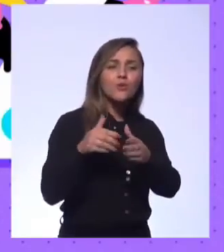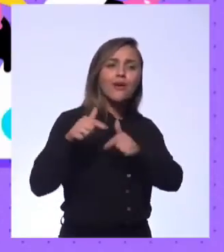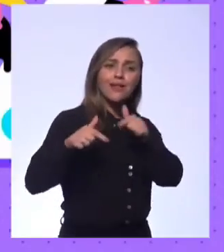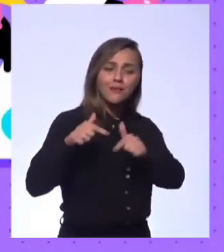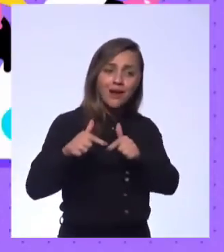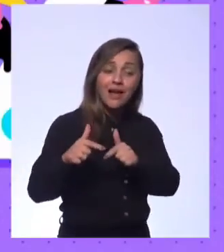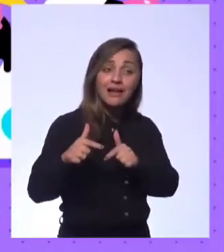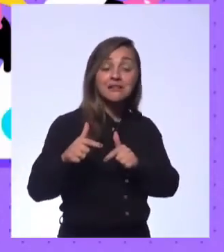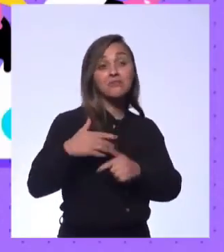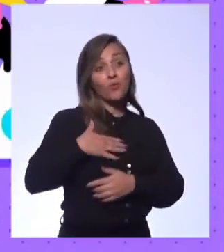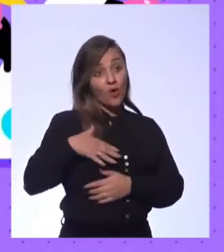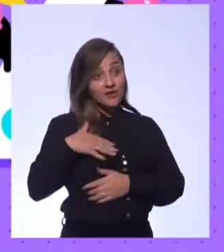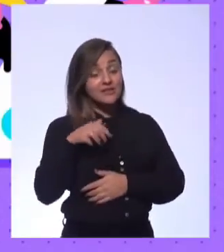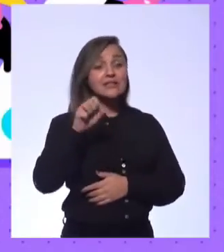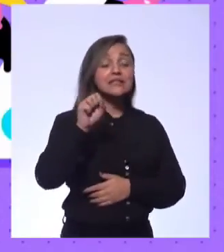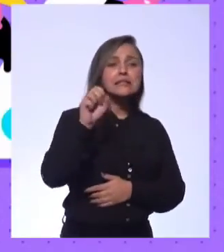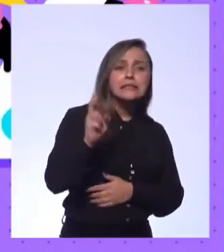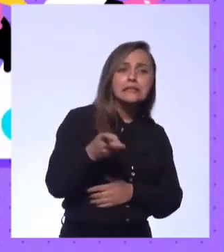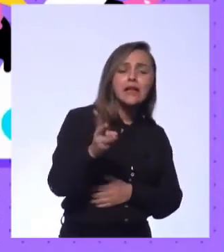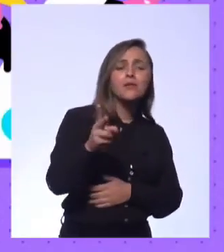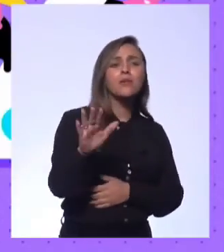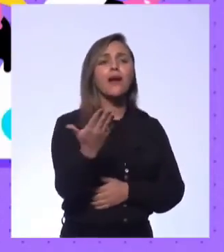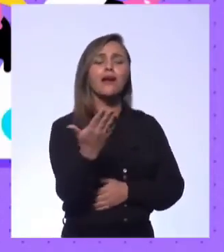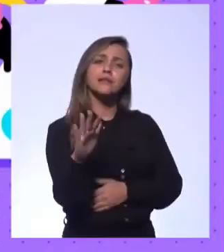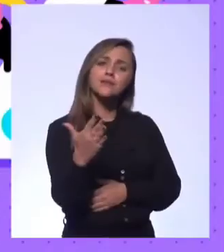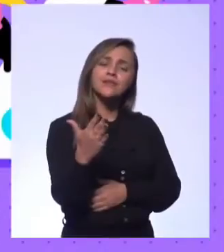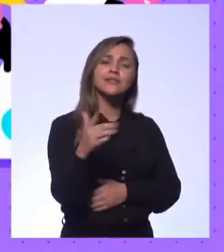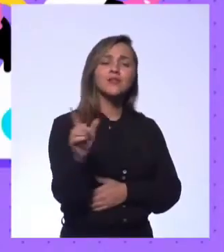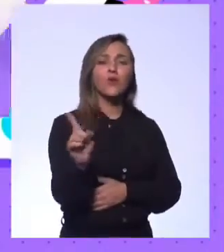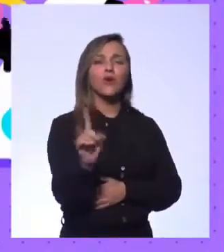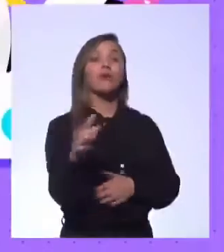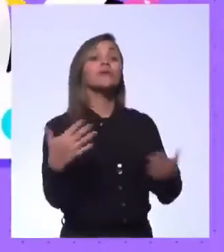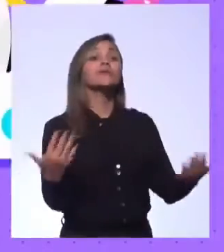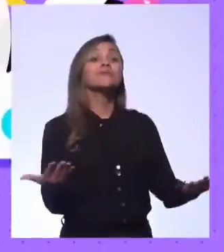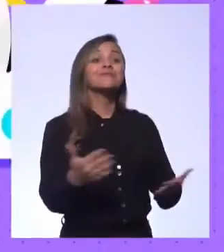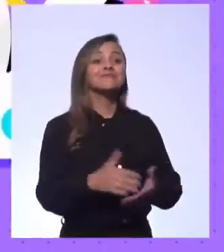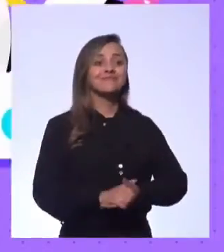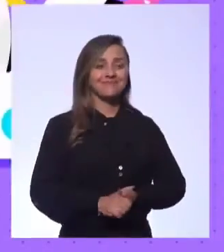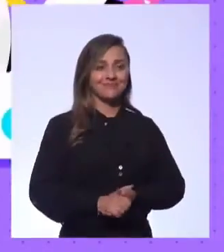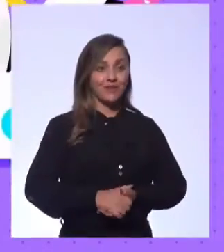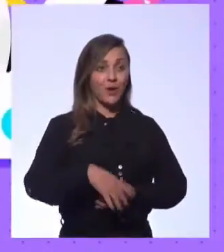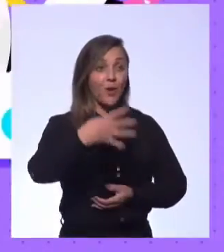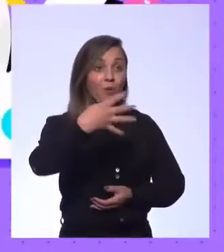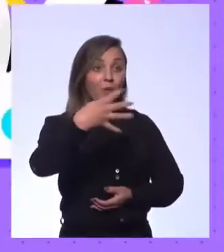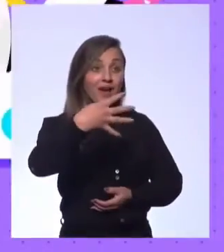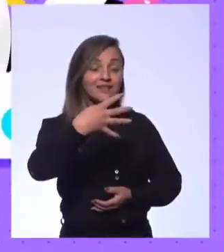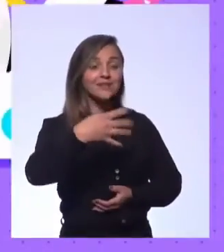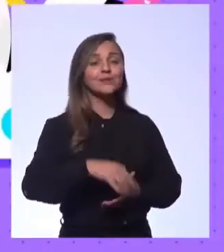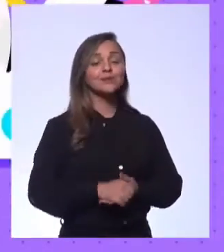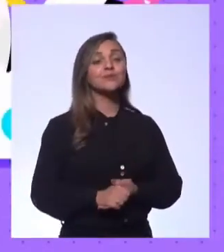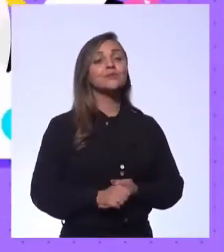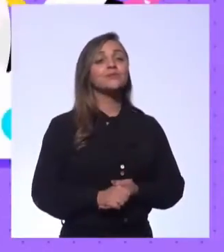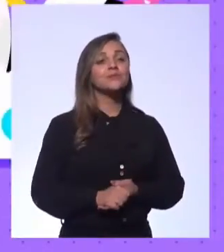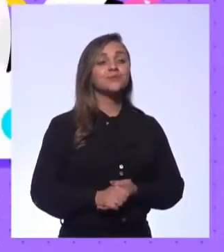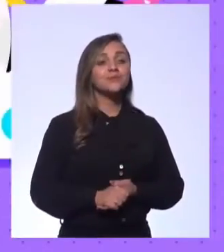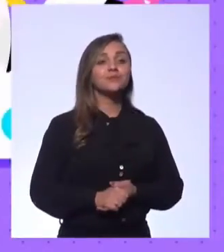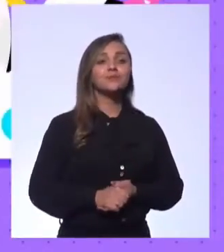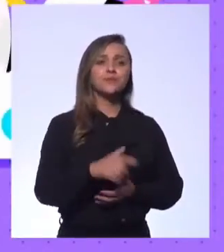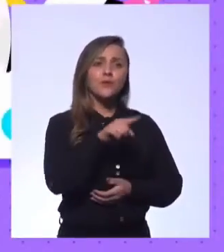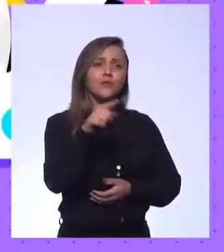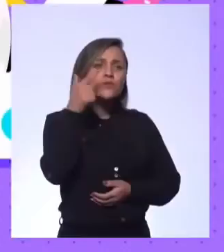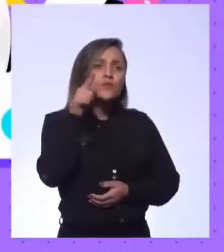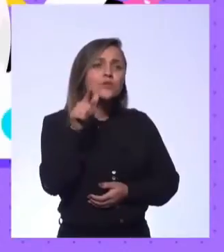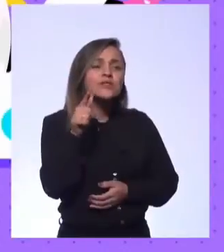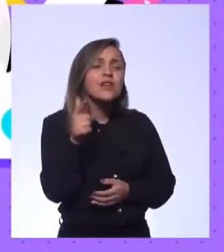Sempre, às vezes, não, não, não é comigo não. Caiu metade dos caras agora. Não gosto, não quero. Vamos lá. Pergunta quatro, consegue